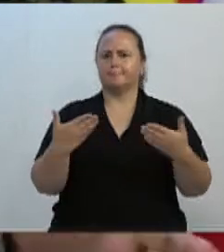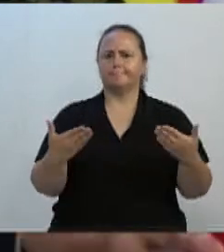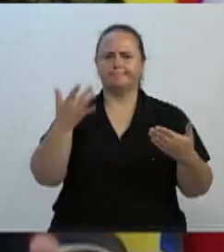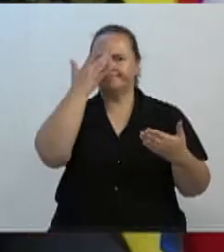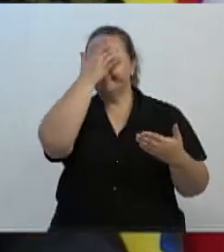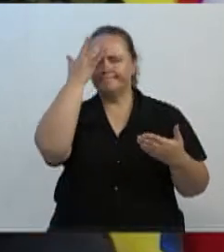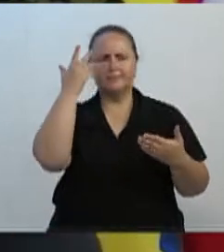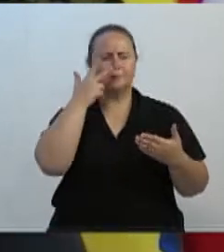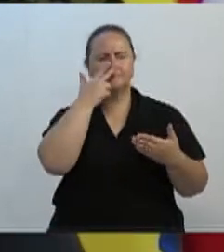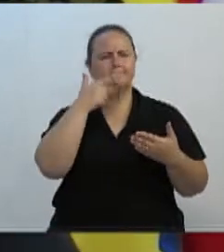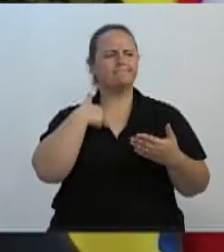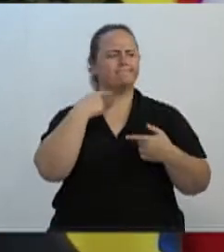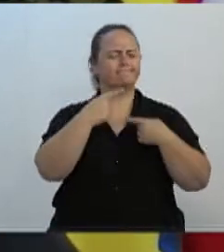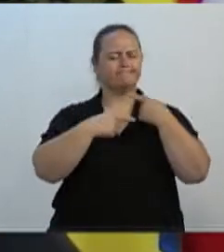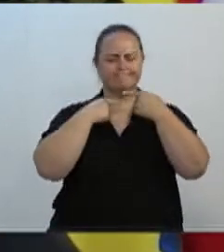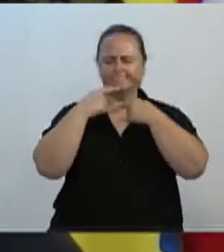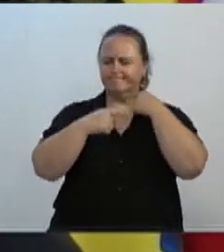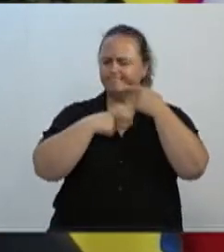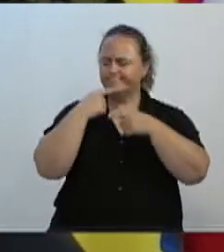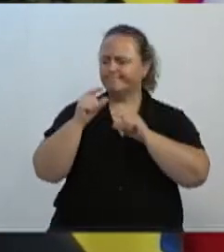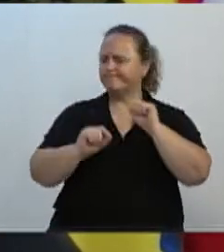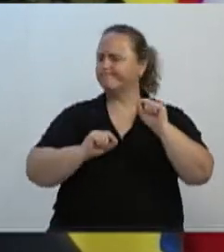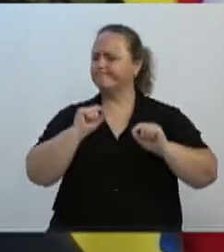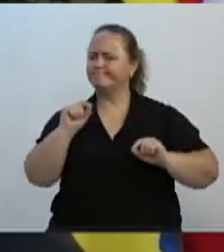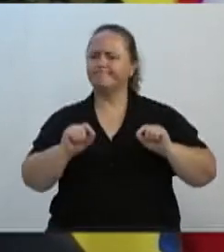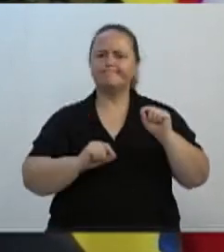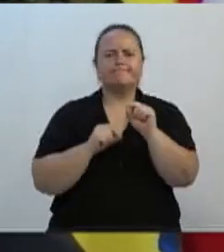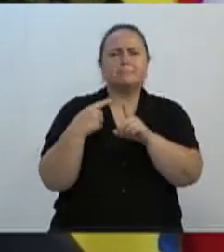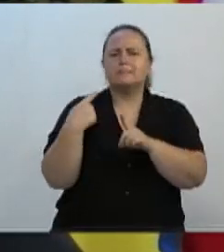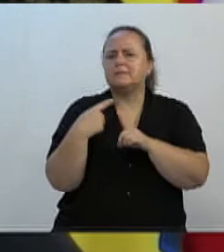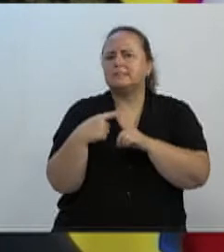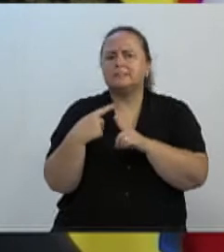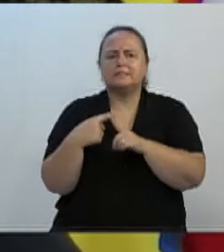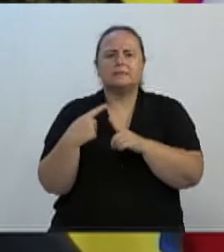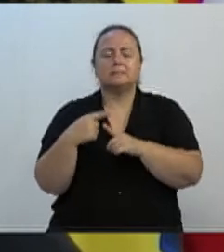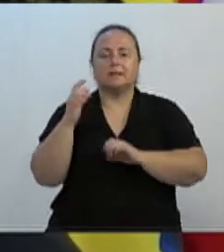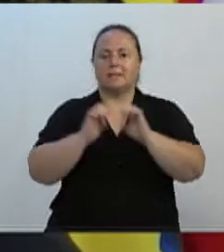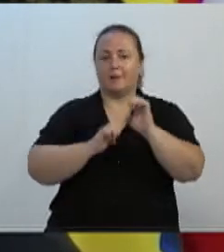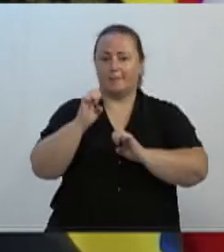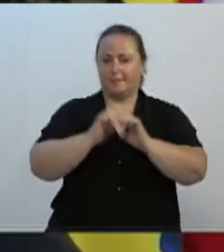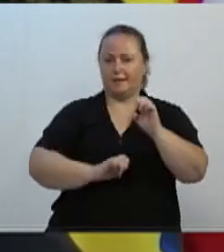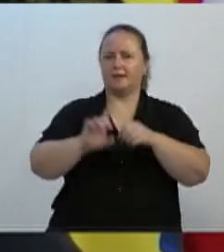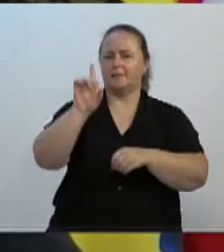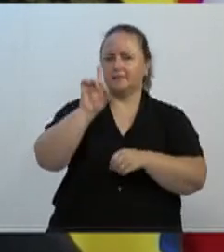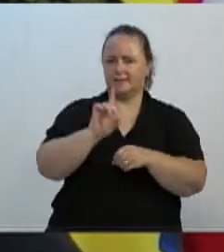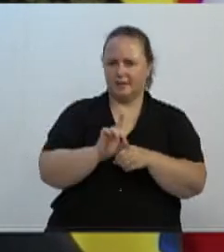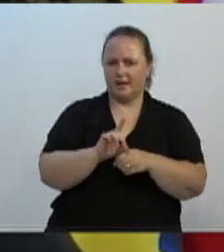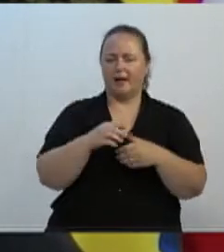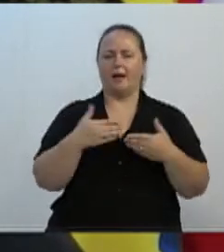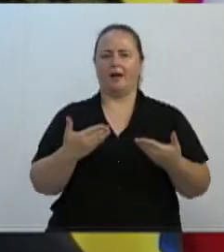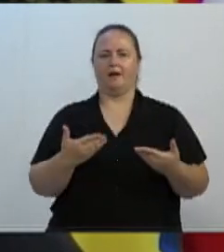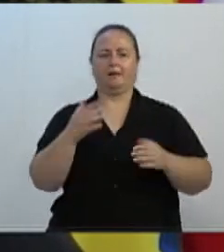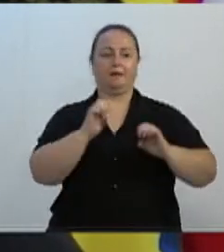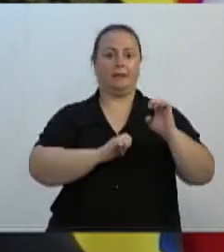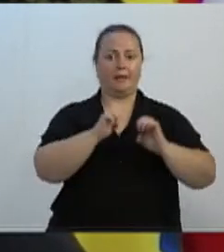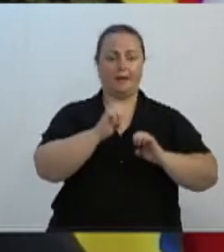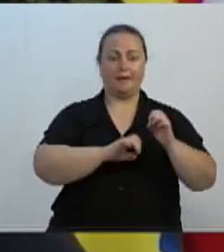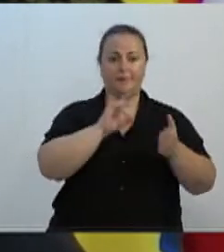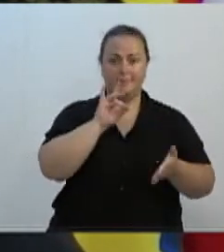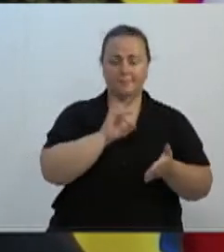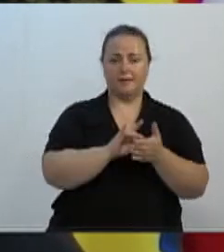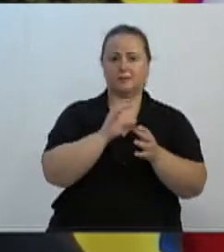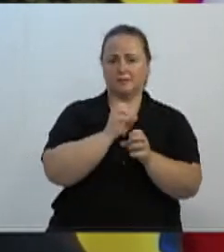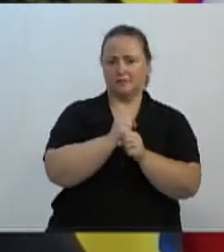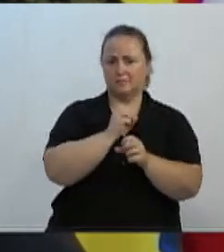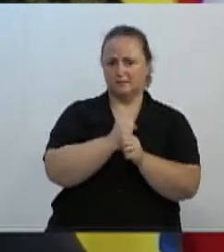perguntando assim, por que ainda as empresas contábeis